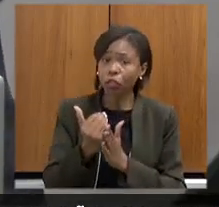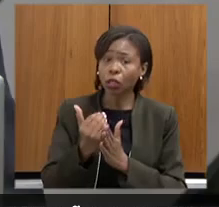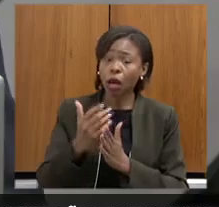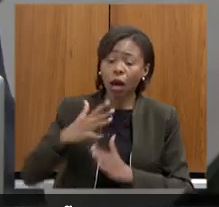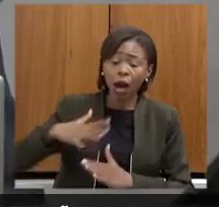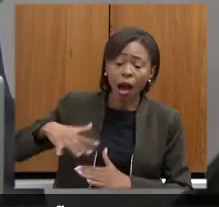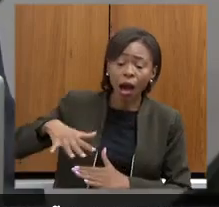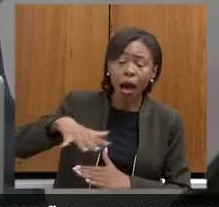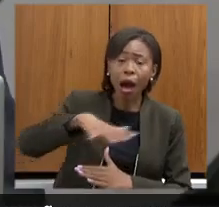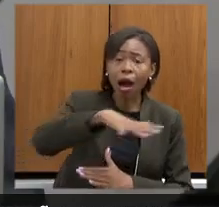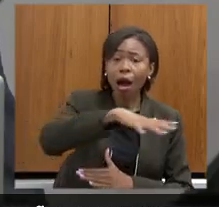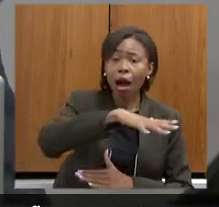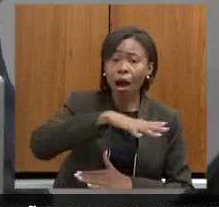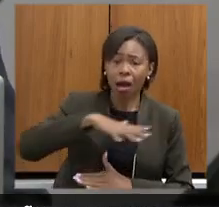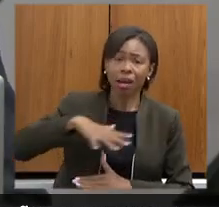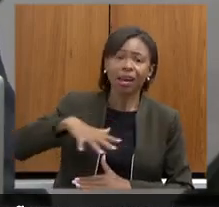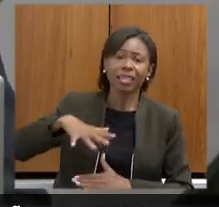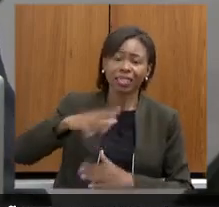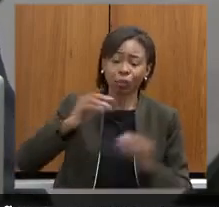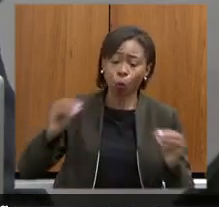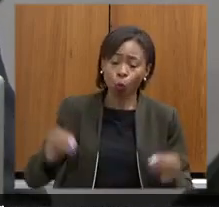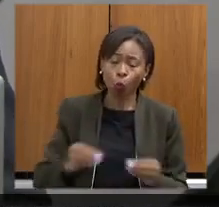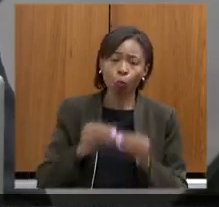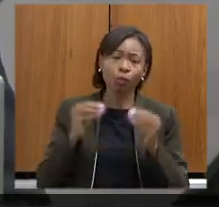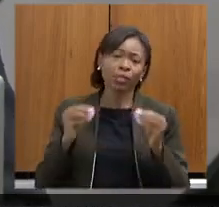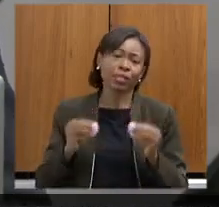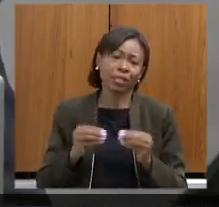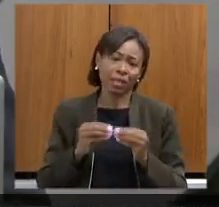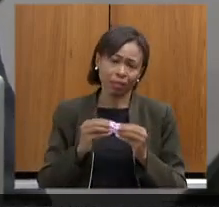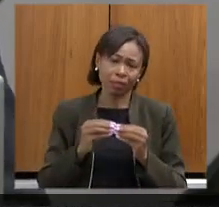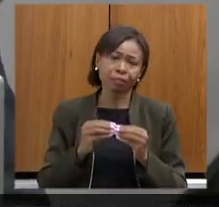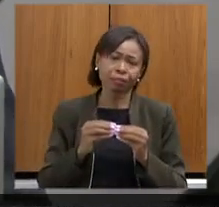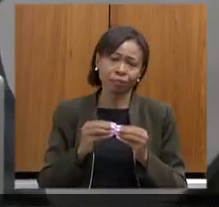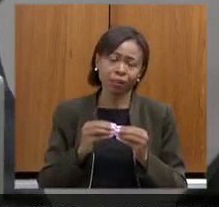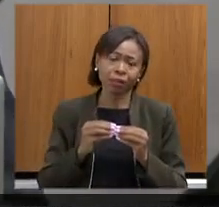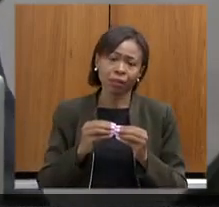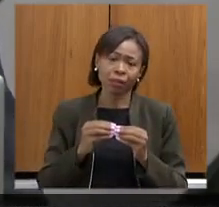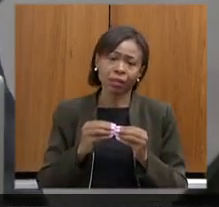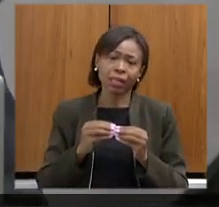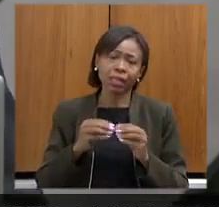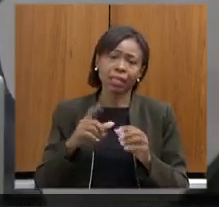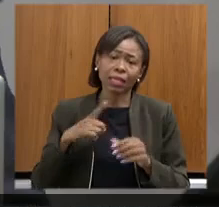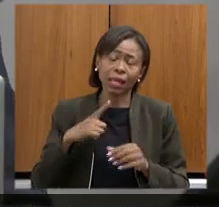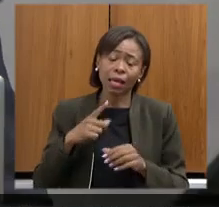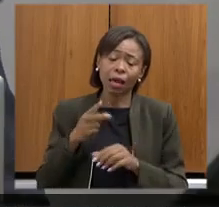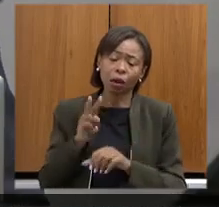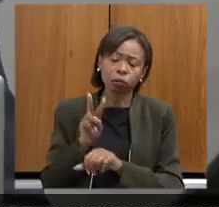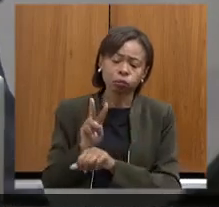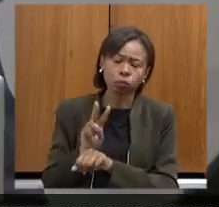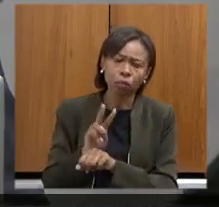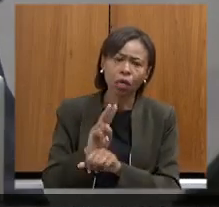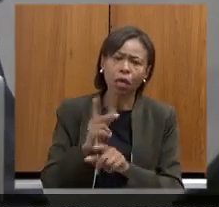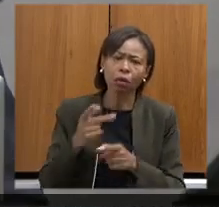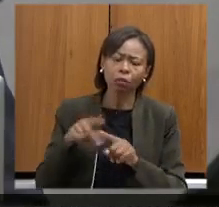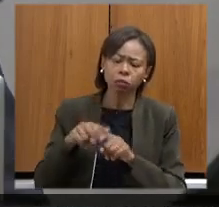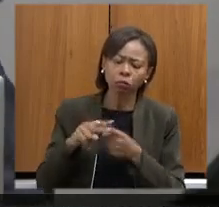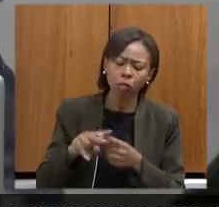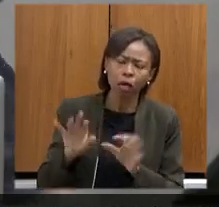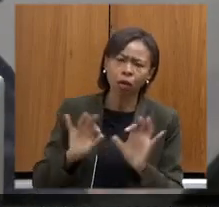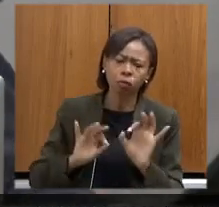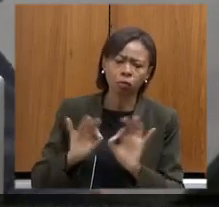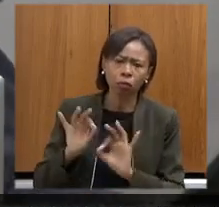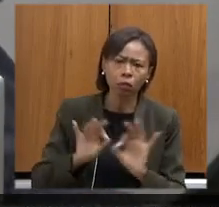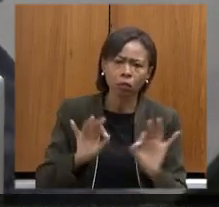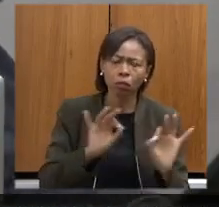compensações em relação à Mata Atlântica, não só em manutenção, em conservação, mas também em